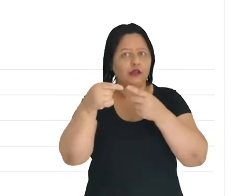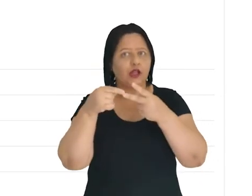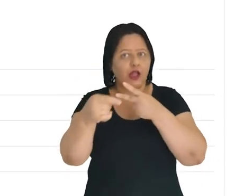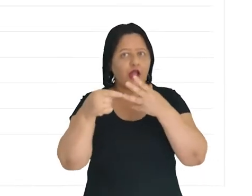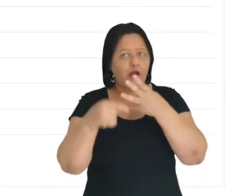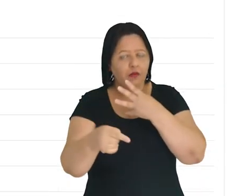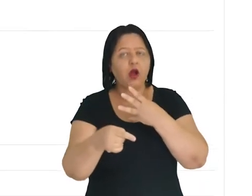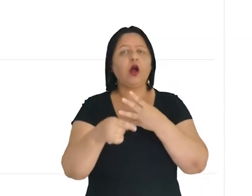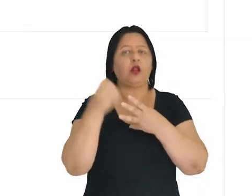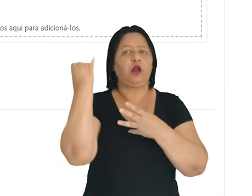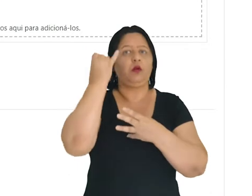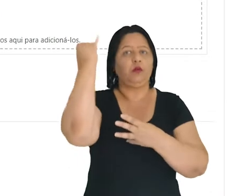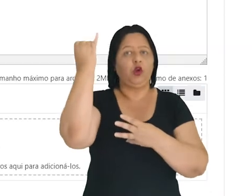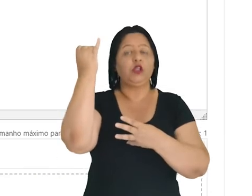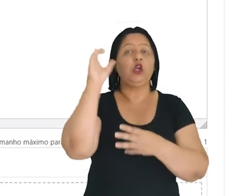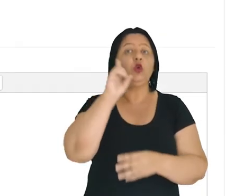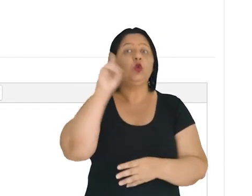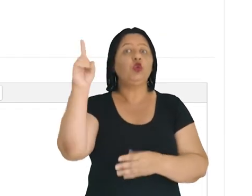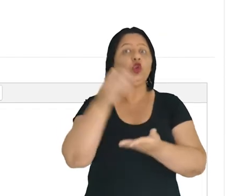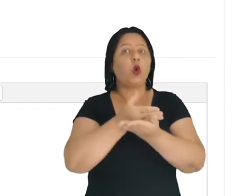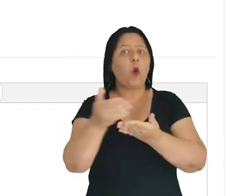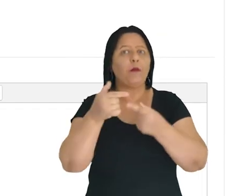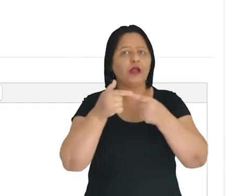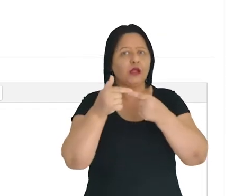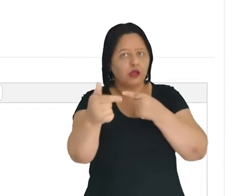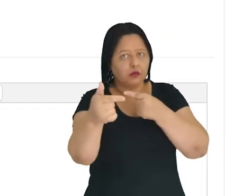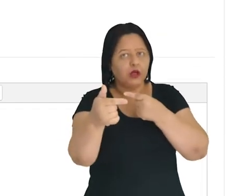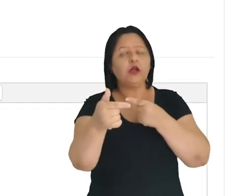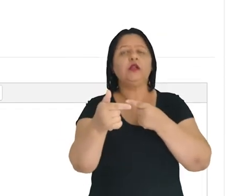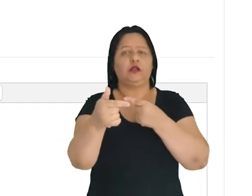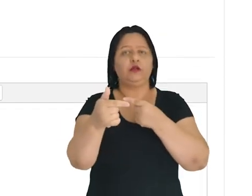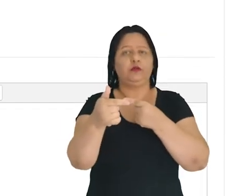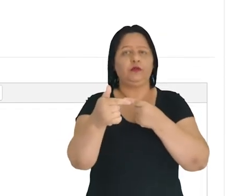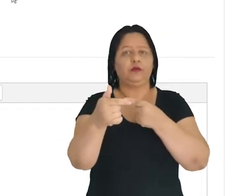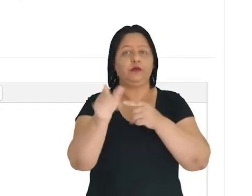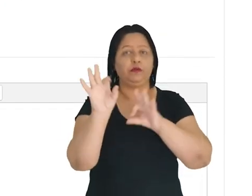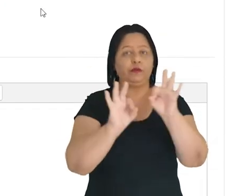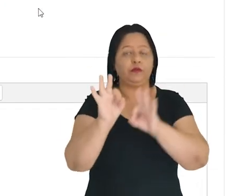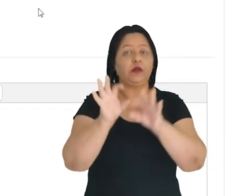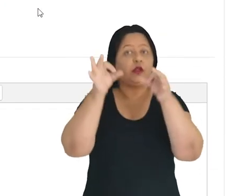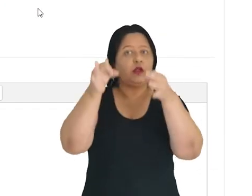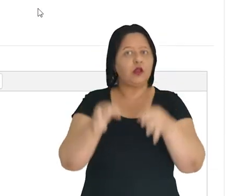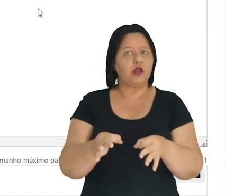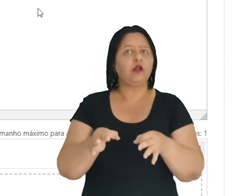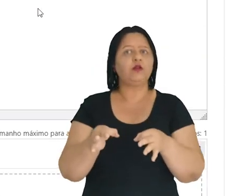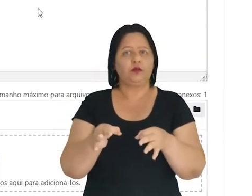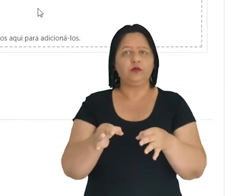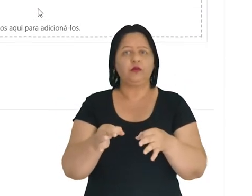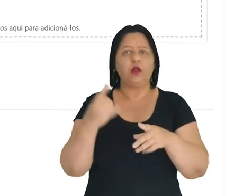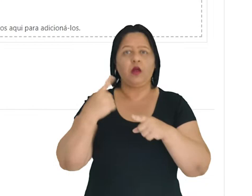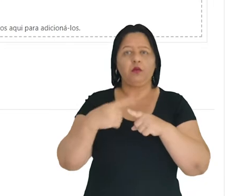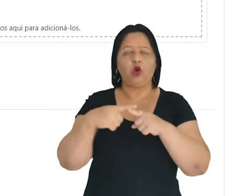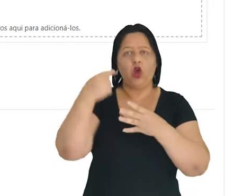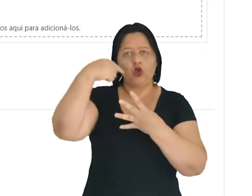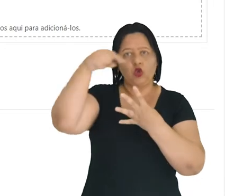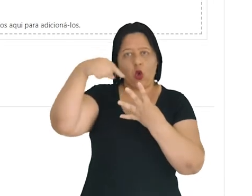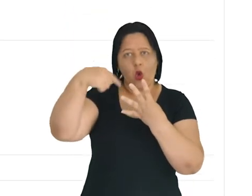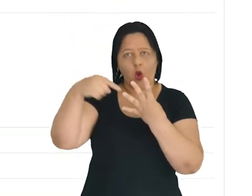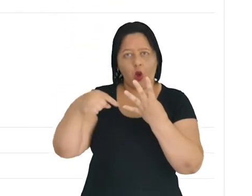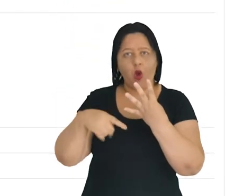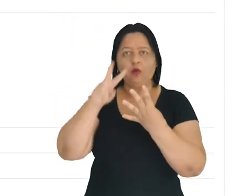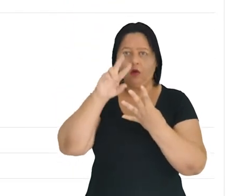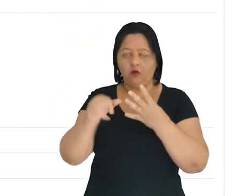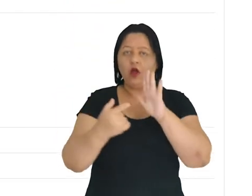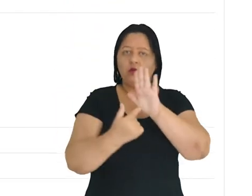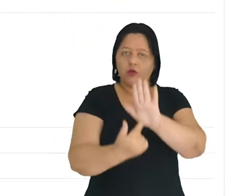semanal, é importante que essa data de início do curso aqui esteja configurada da forma correta, porque os tópicos